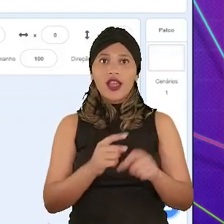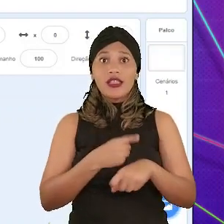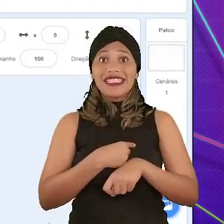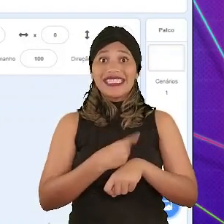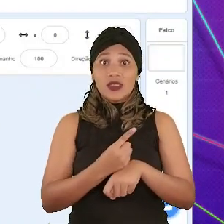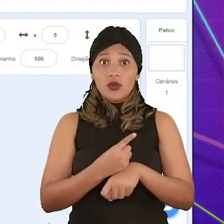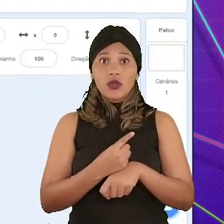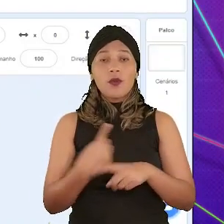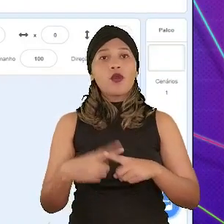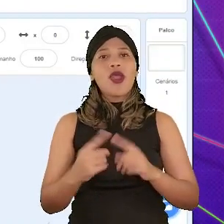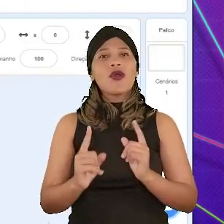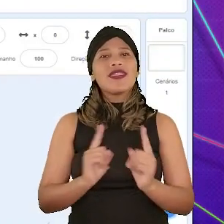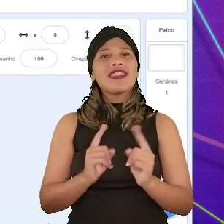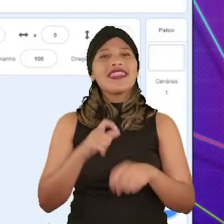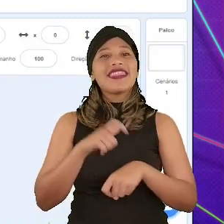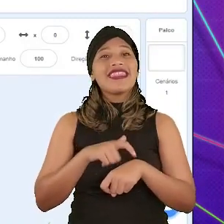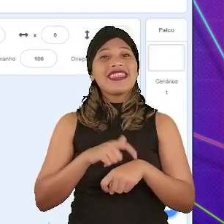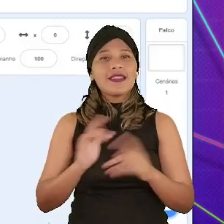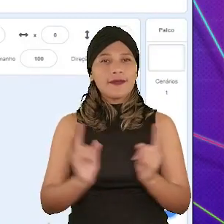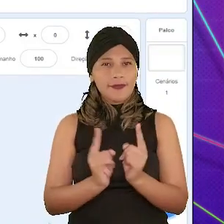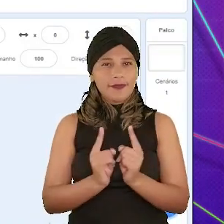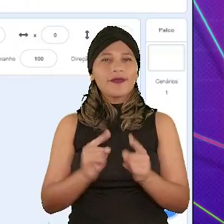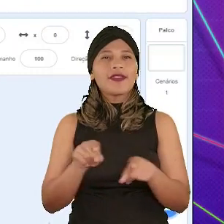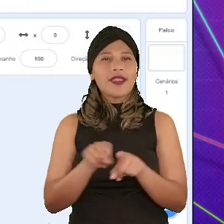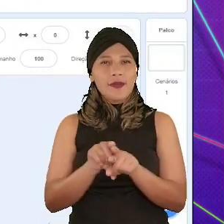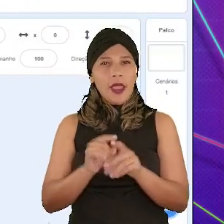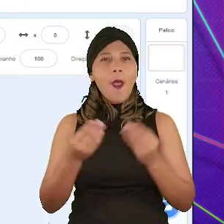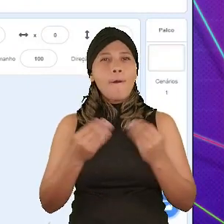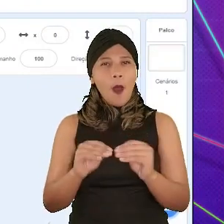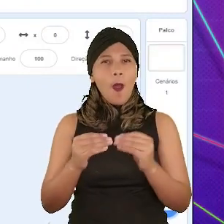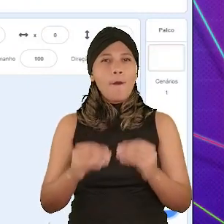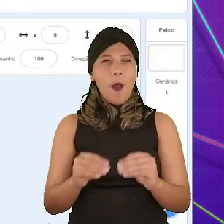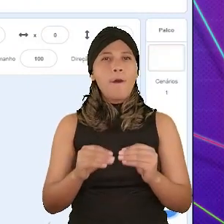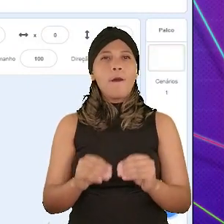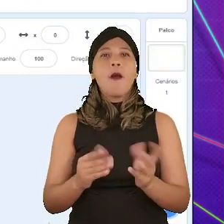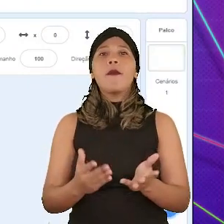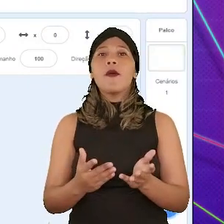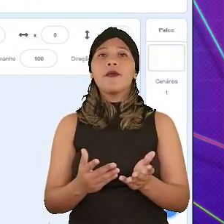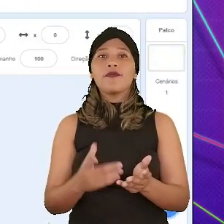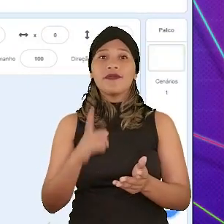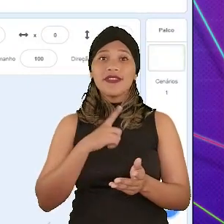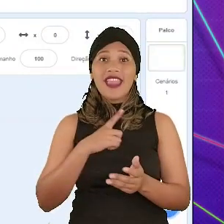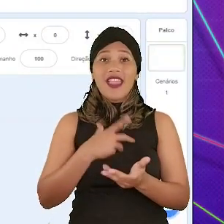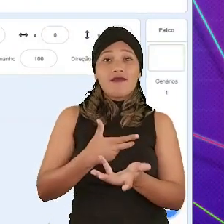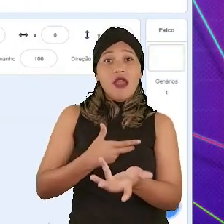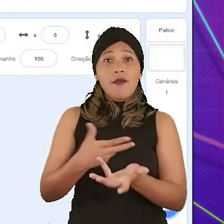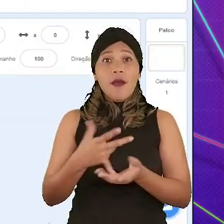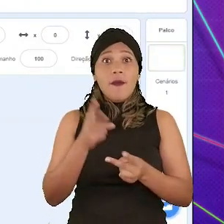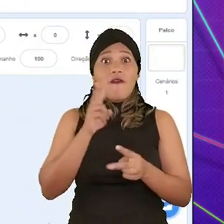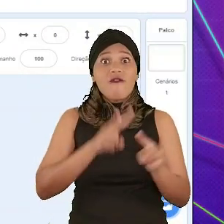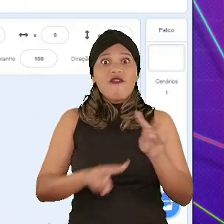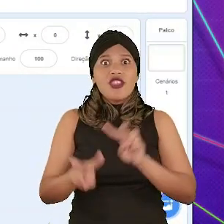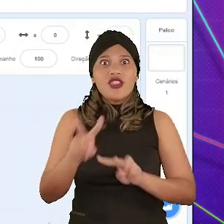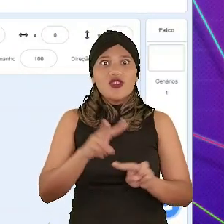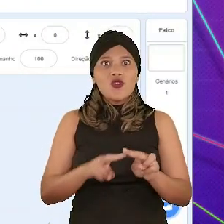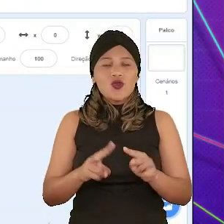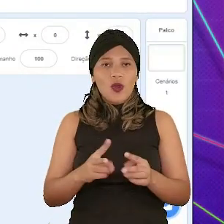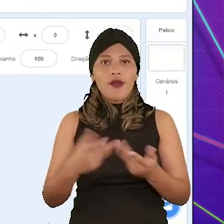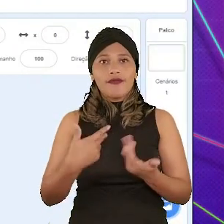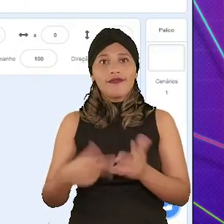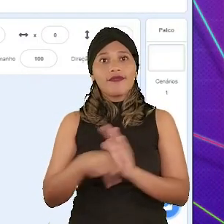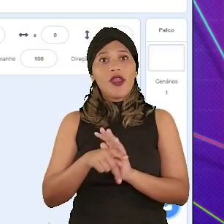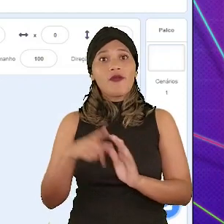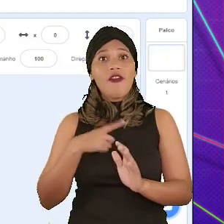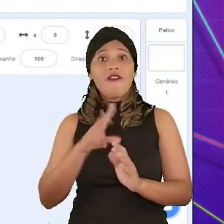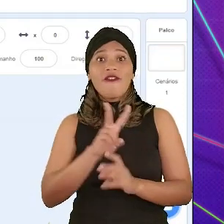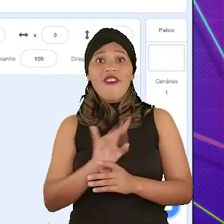fecha parênteses, segundos. Esse comando, quando colocamos ele dentro de uma sequência lógica de blocos, nós temos uma interação visual do